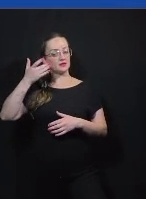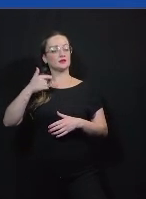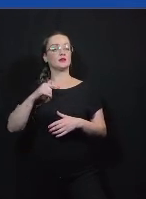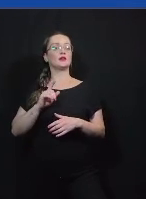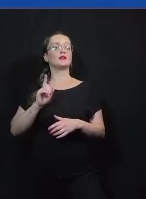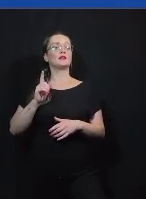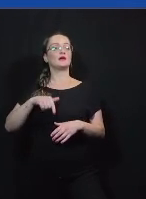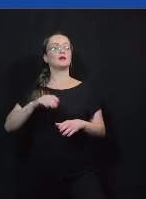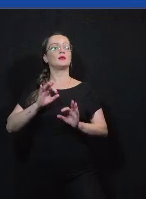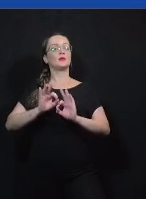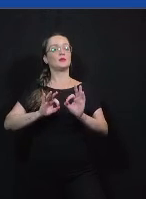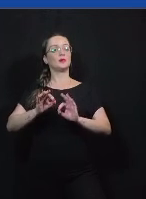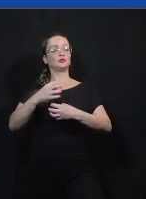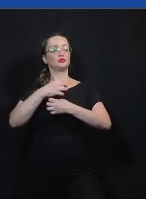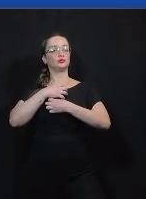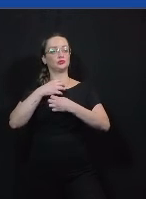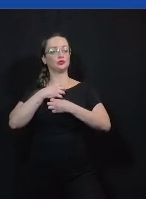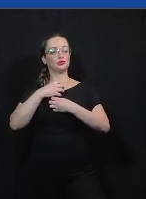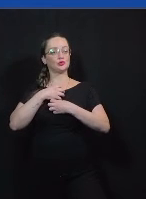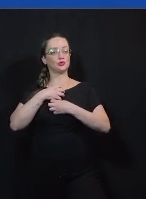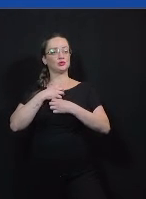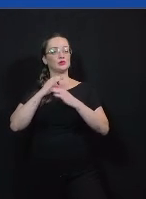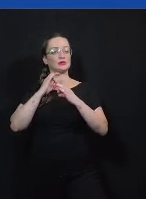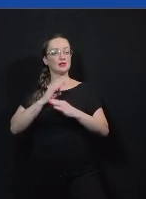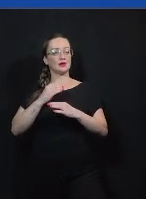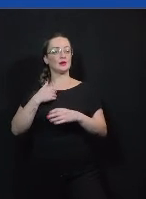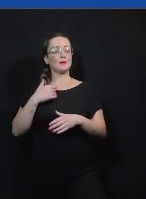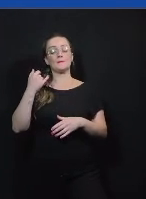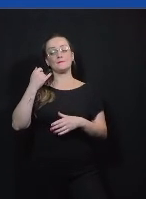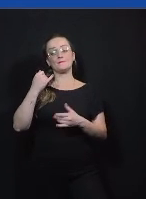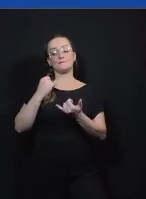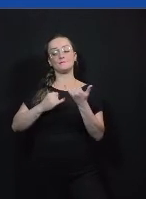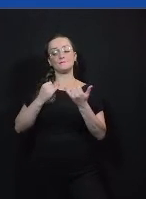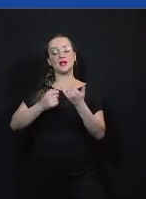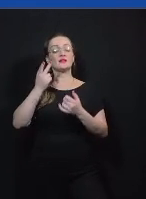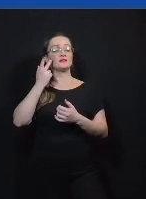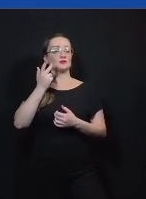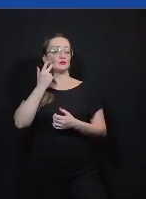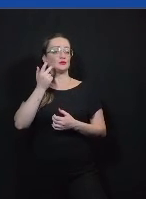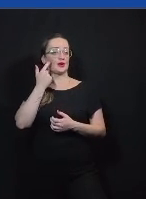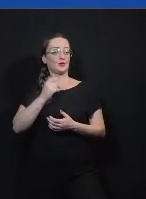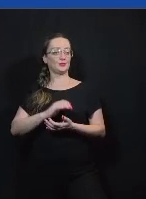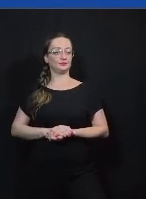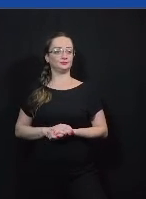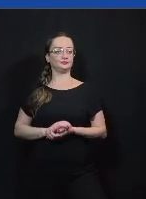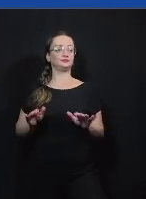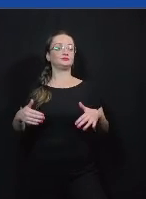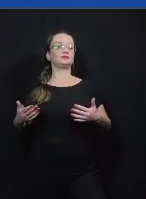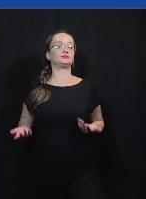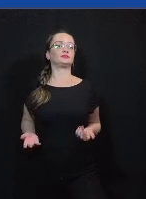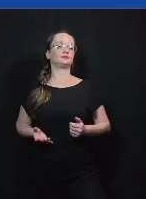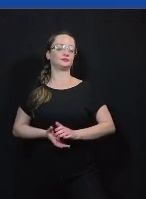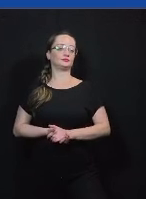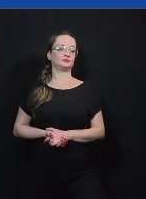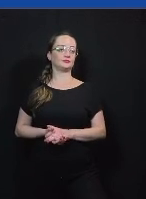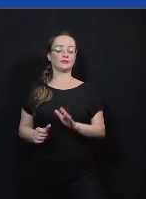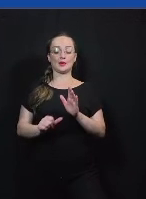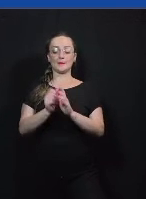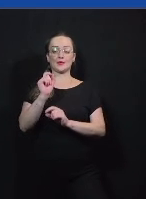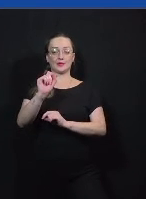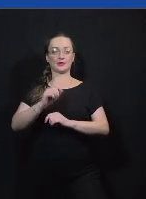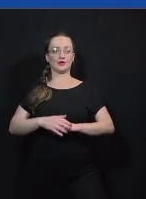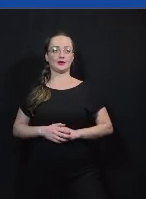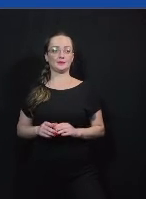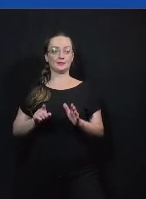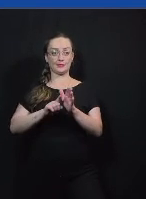preparam de uma forma tão extrema que parece que é natural parece que eles chegaram lá e falaram isso então primeiro de tudo é fazer